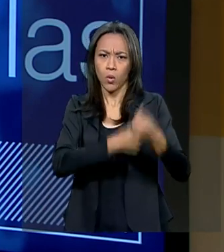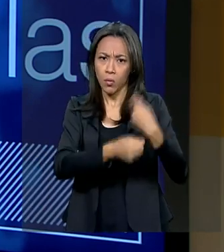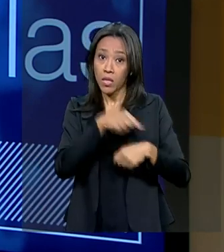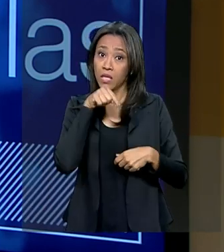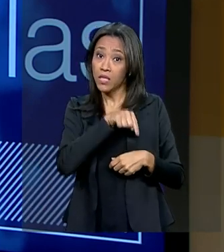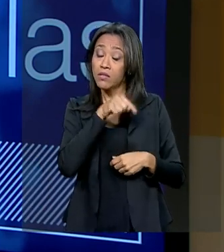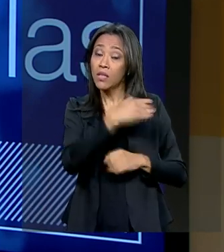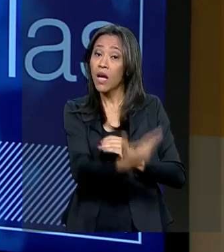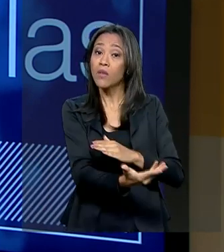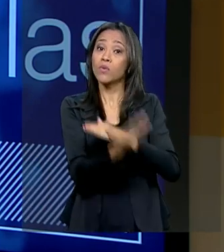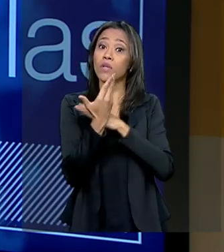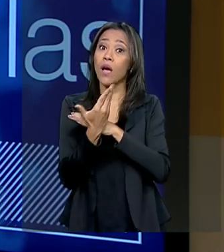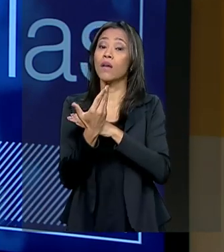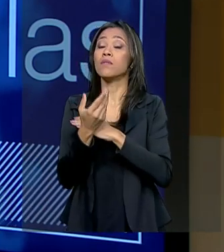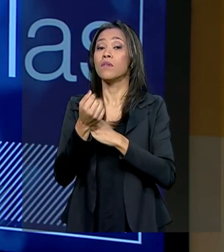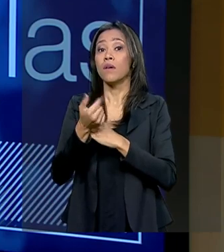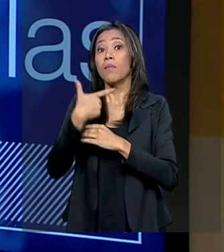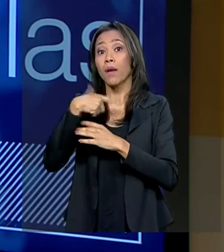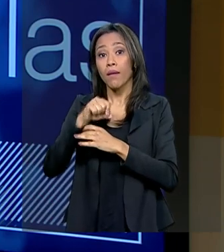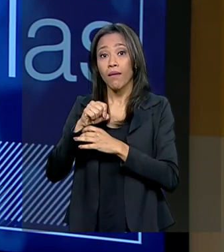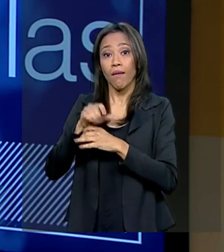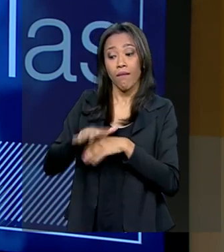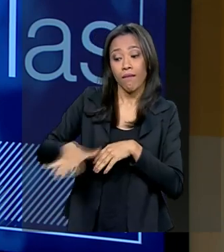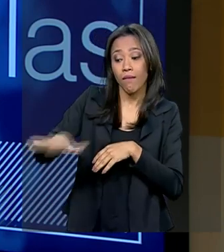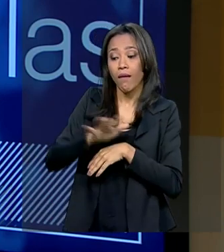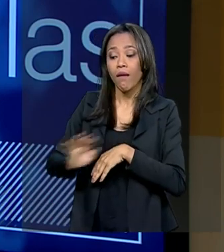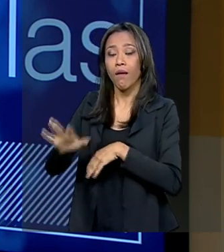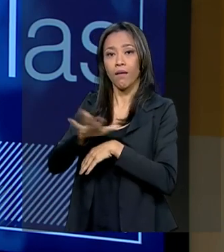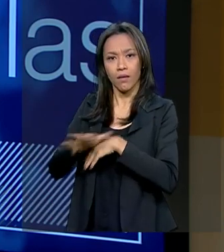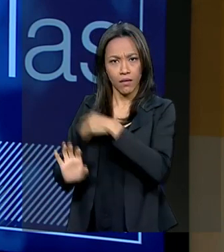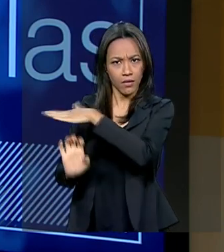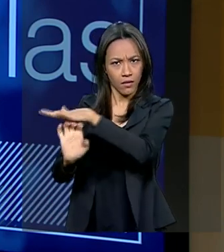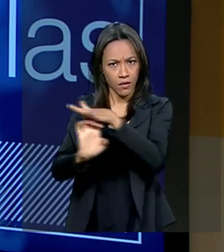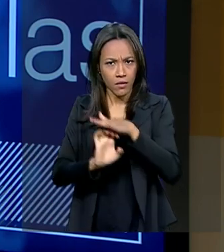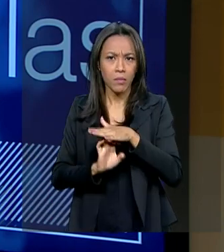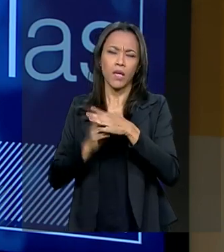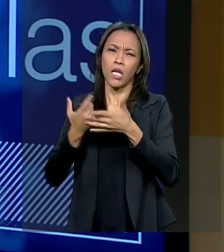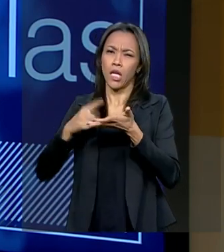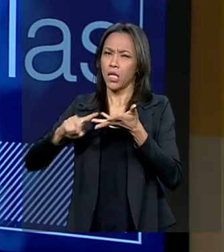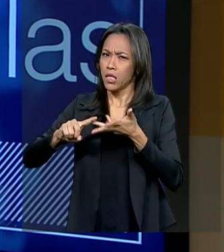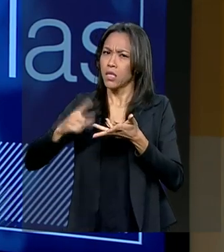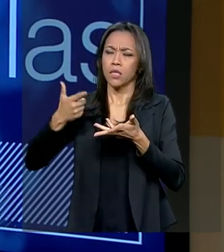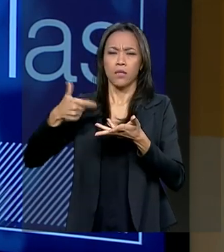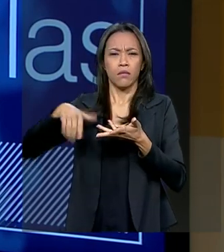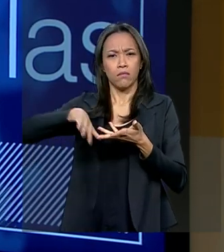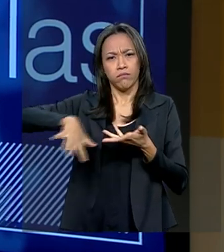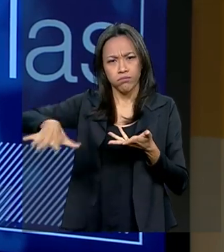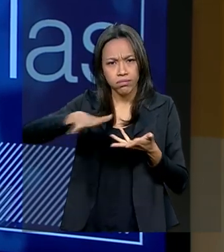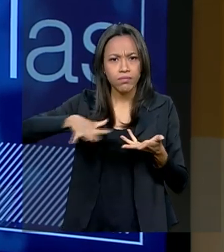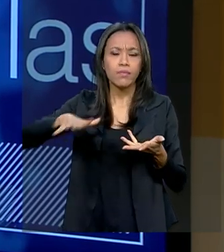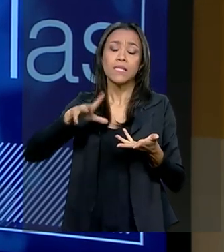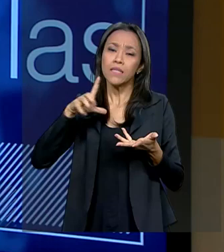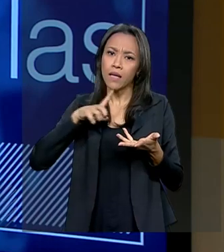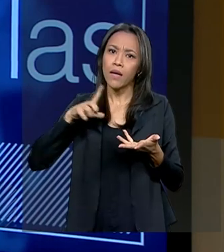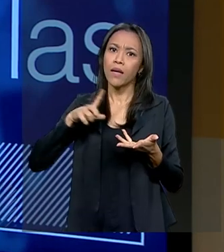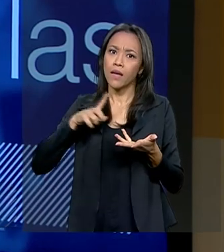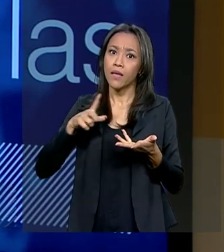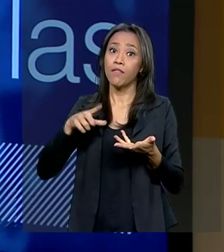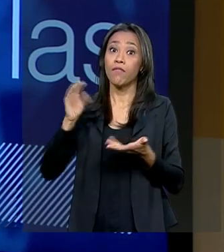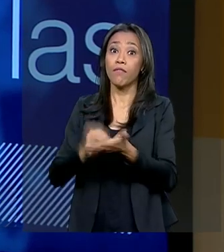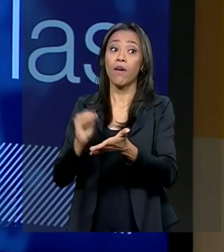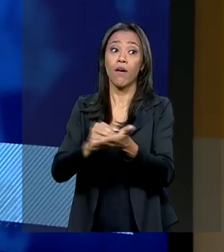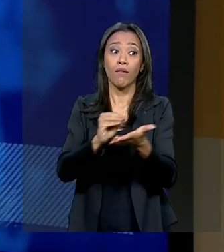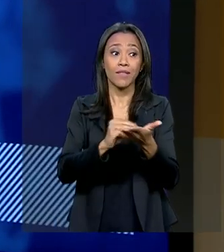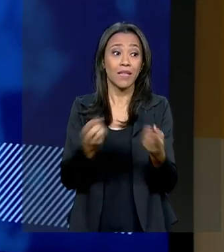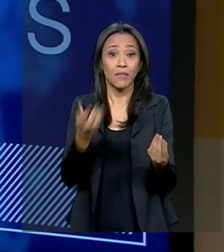investidores, para os agentes econômicos voltarem a investir, consumir o emprego, apesar de ainda ter muito estoque de desemprego e